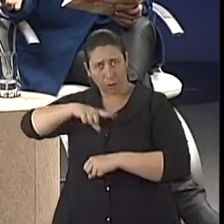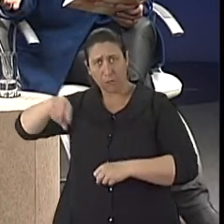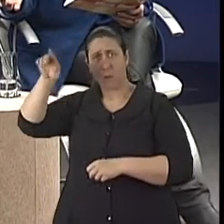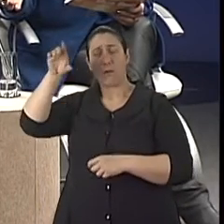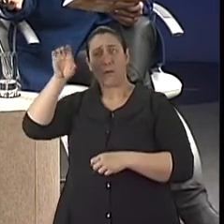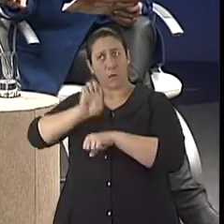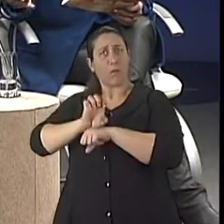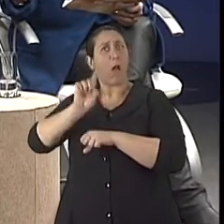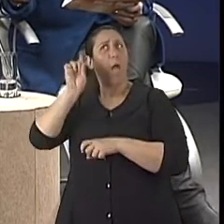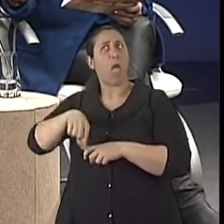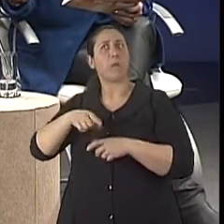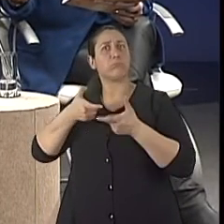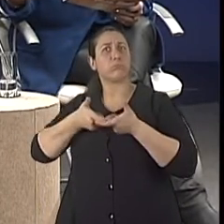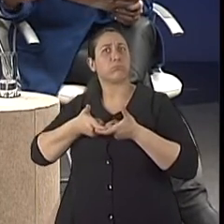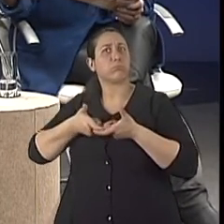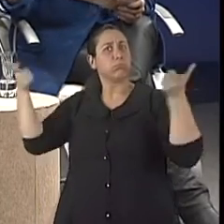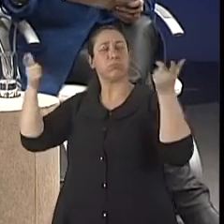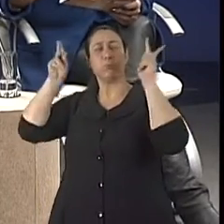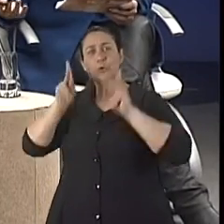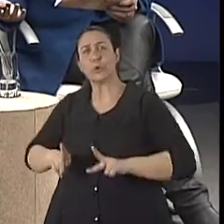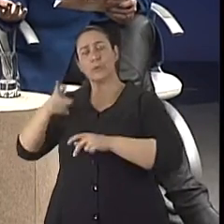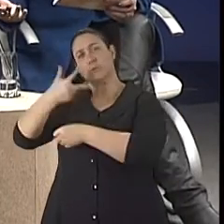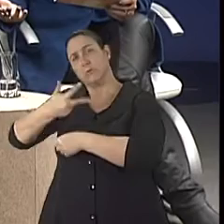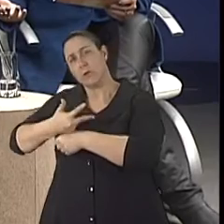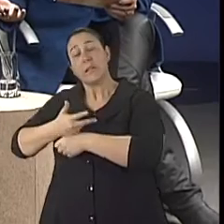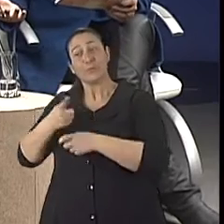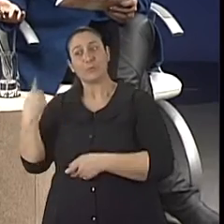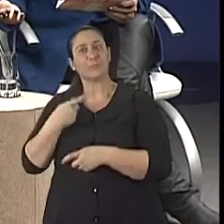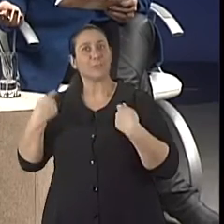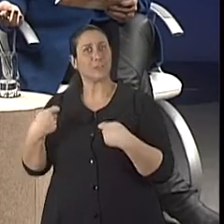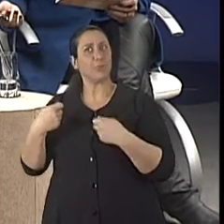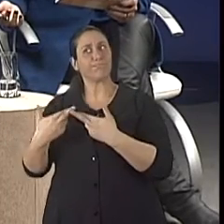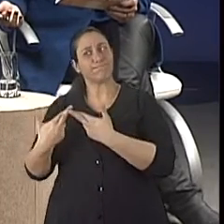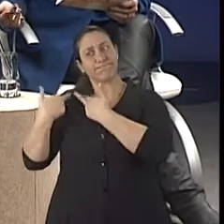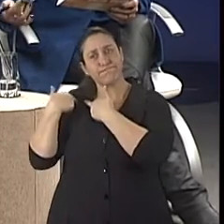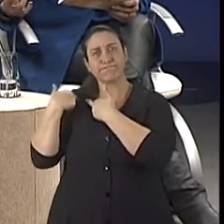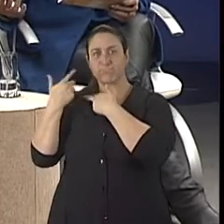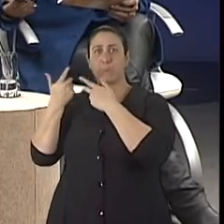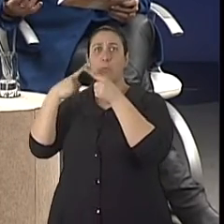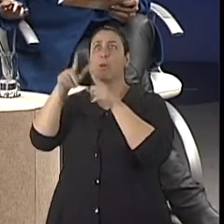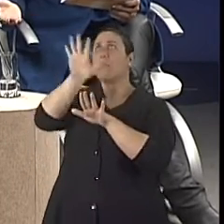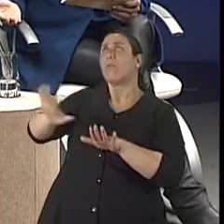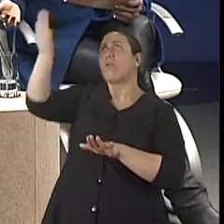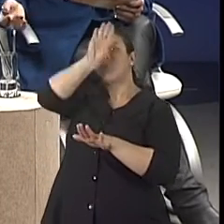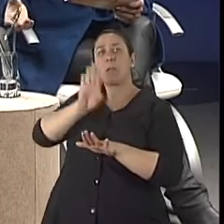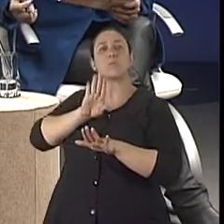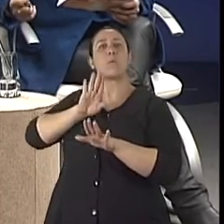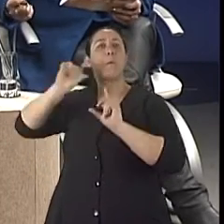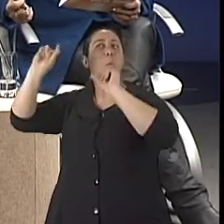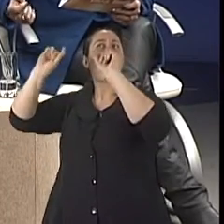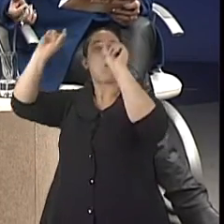país. Então, nós temos que ter um maior compromisso até com o resto do país, que a longevidade não é tão